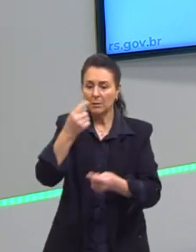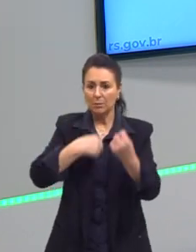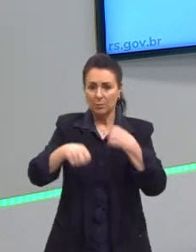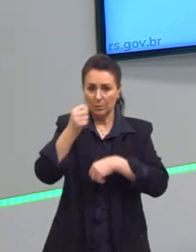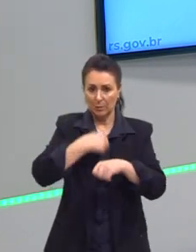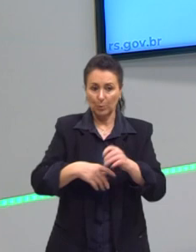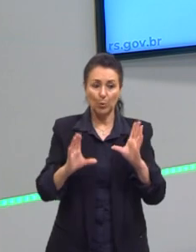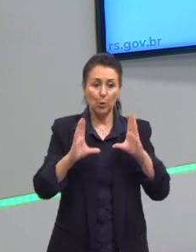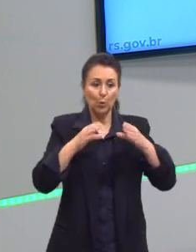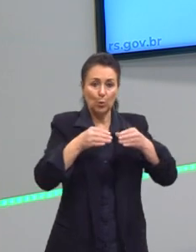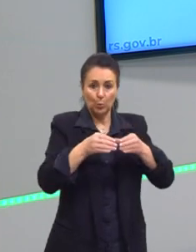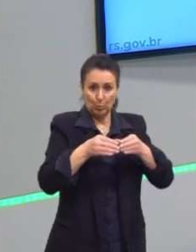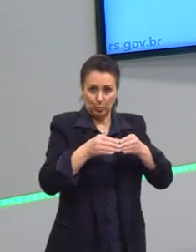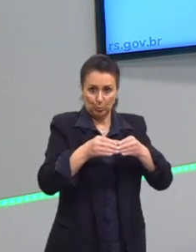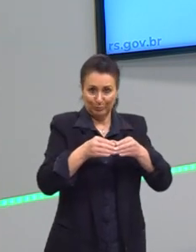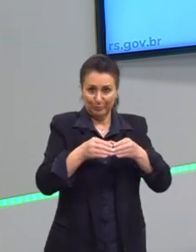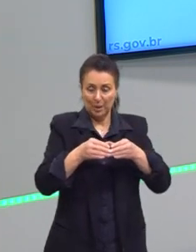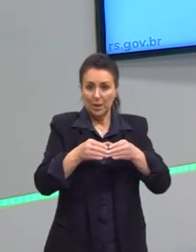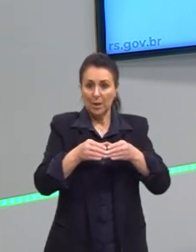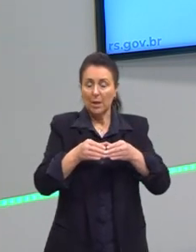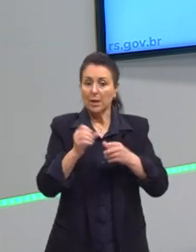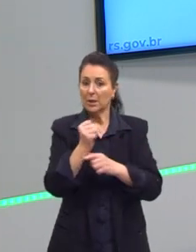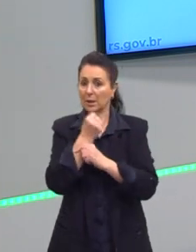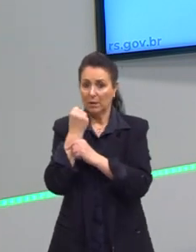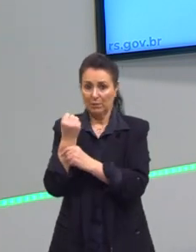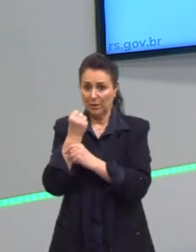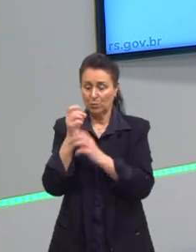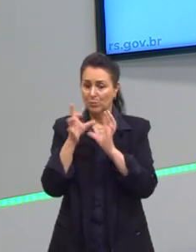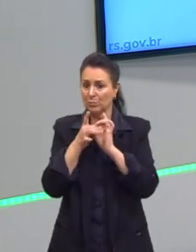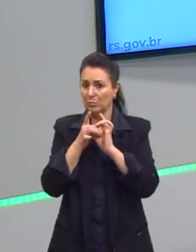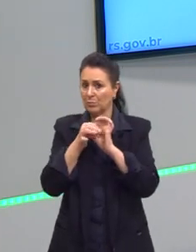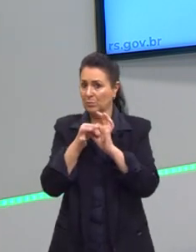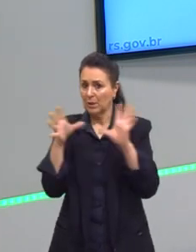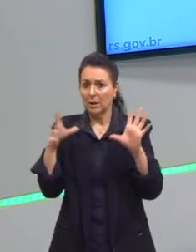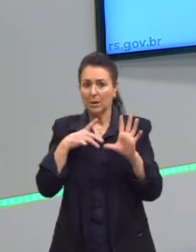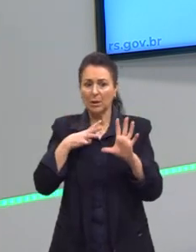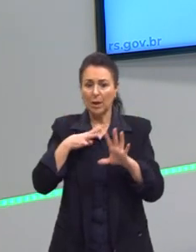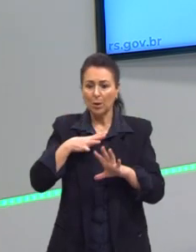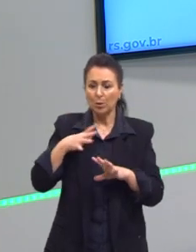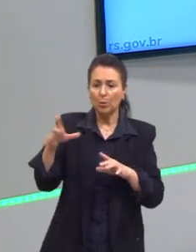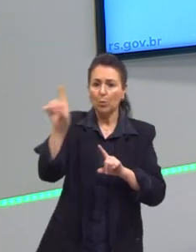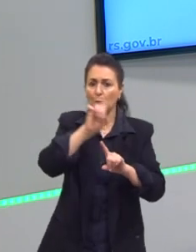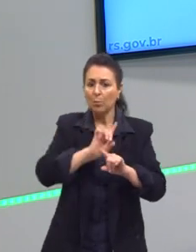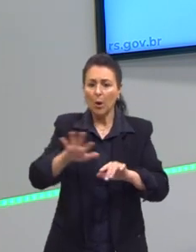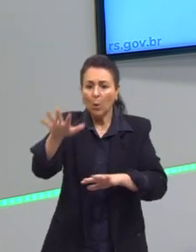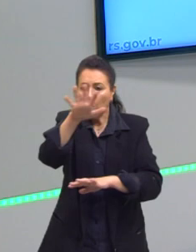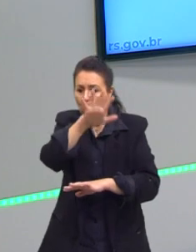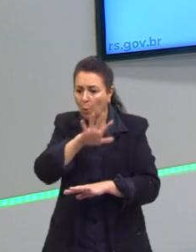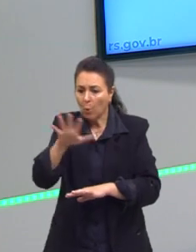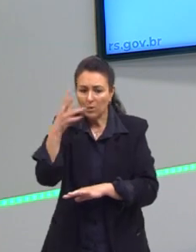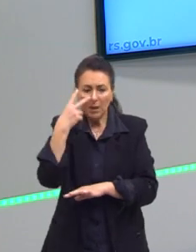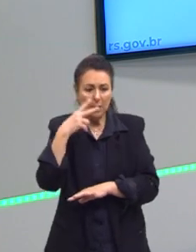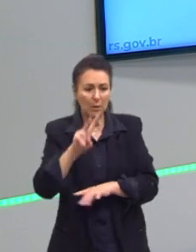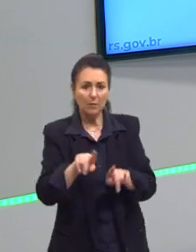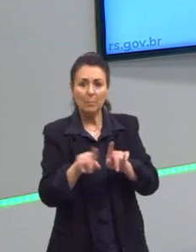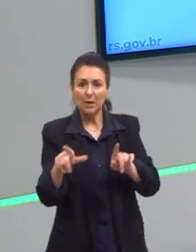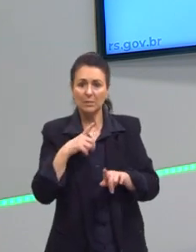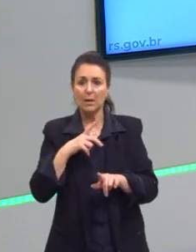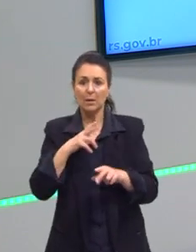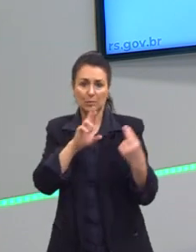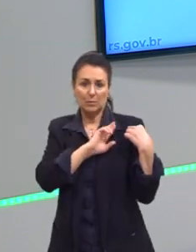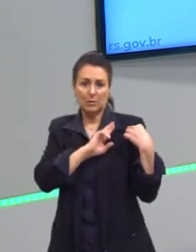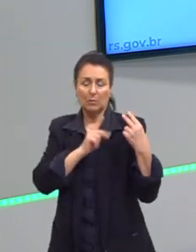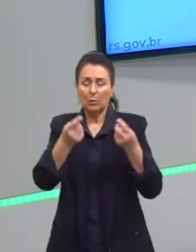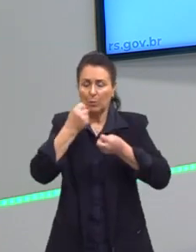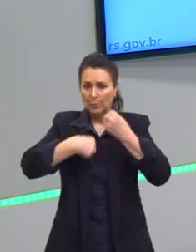liberais, o Estado não deve intervir na economia, há uma mão invisível que guia a economia. Nós temos aqui também, na